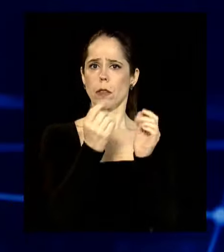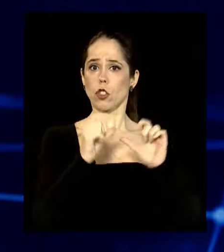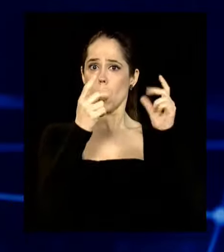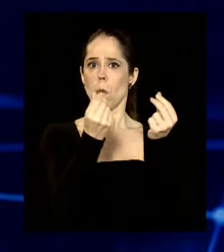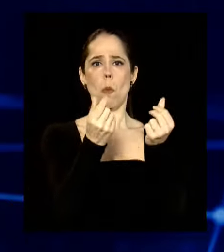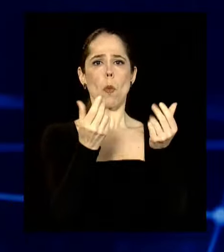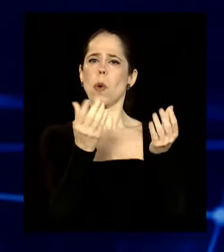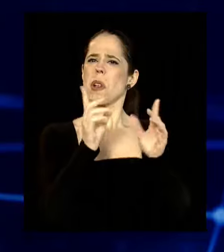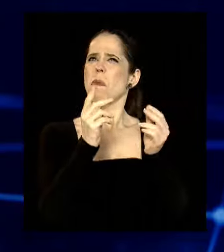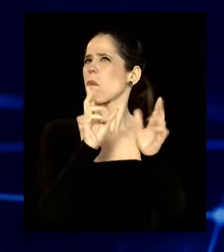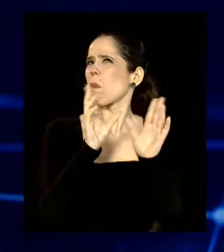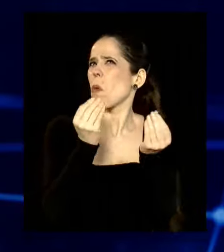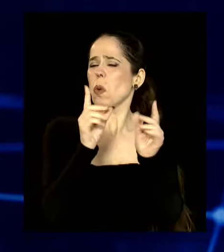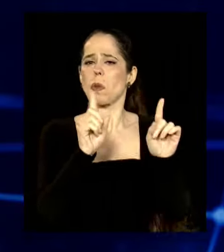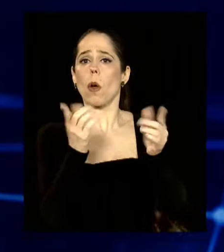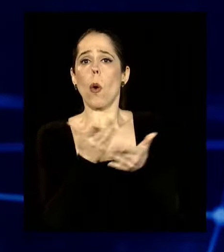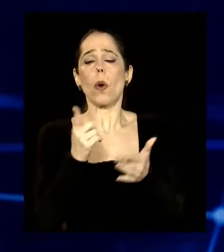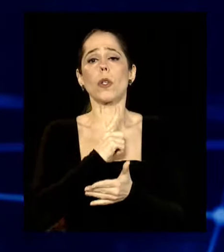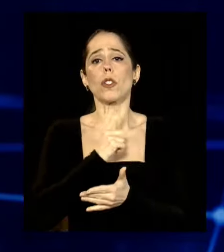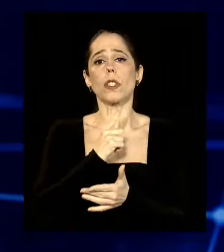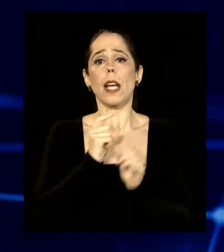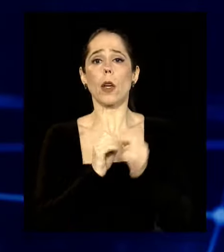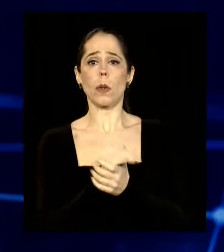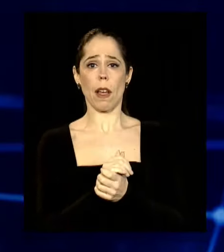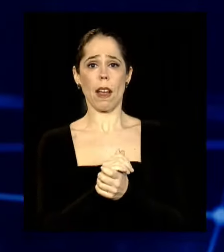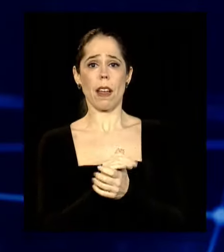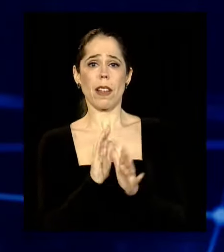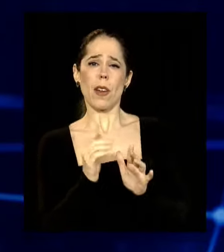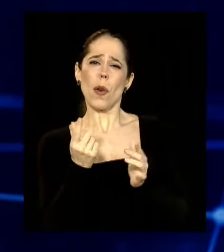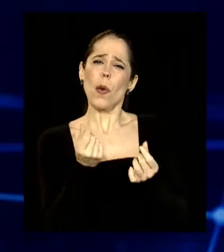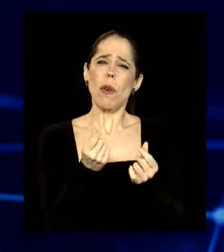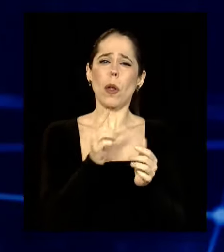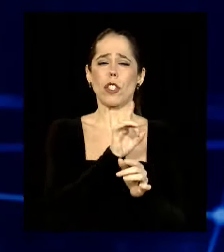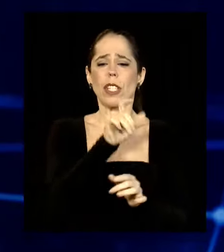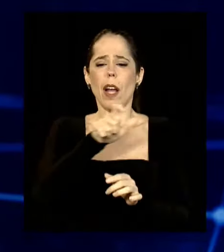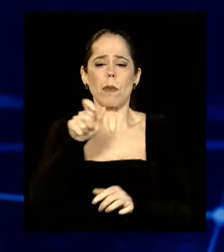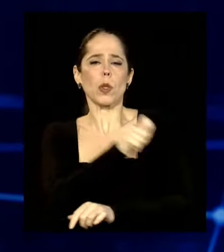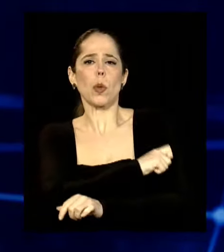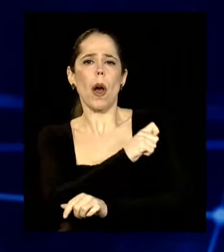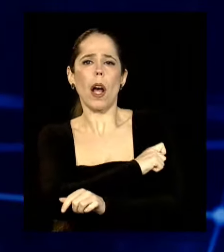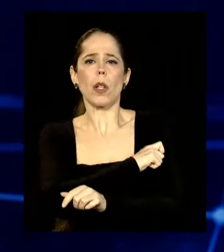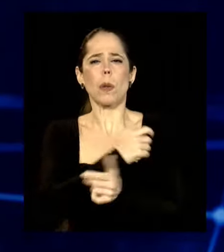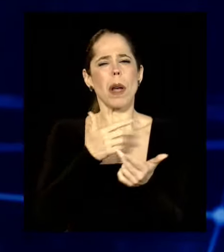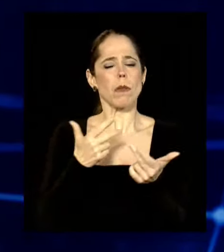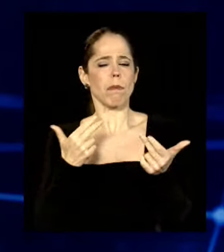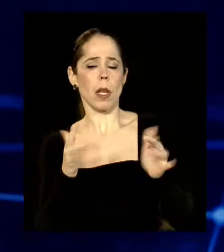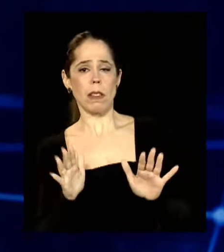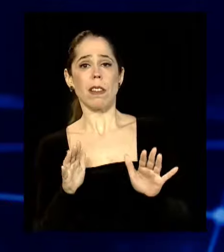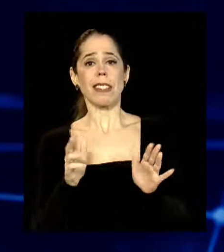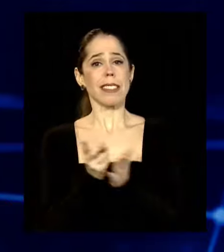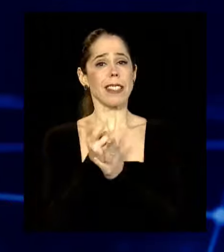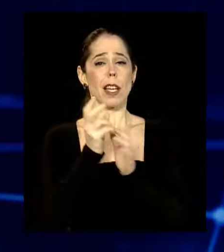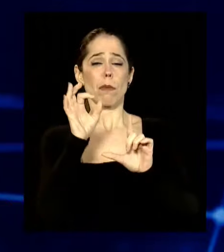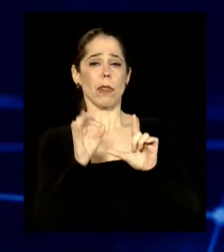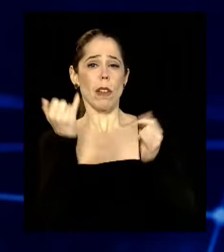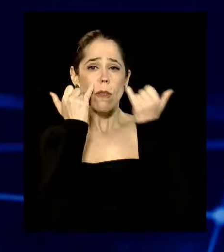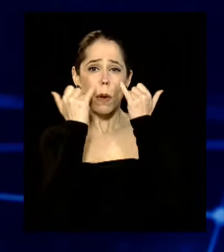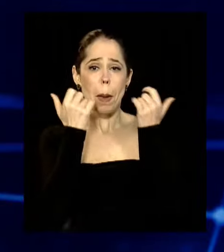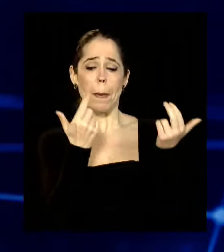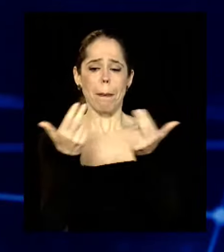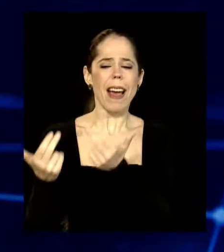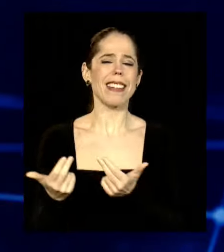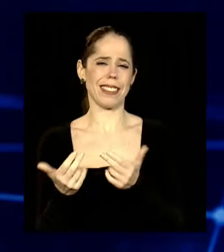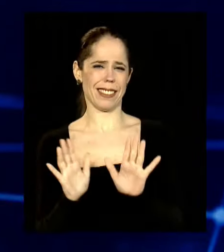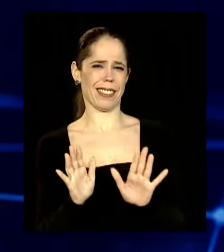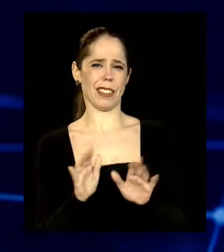,16 reais para cada aluno. Então, os dados sempre são relativos quando se trata do